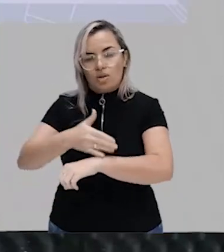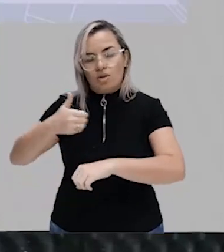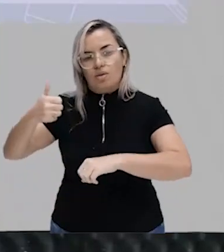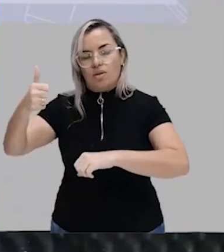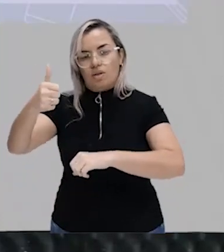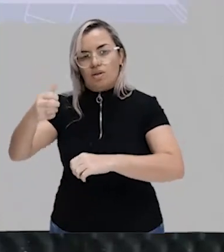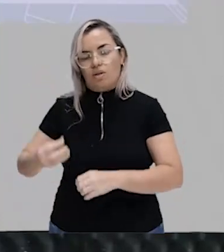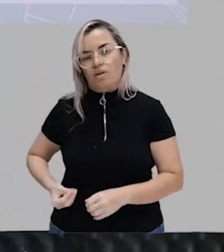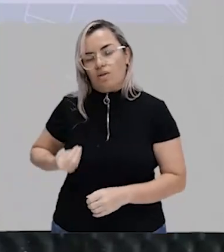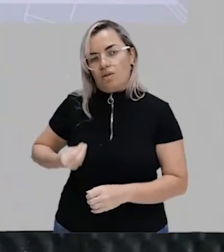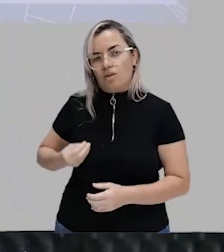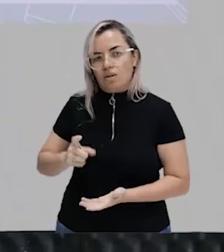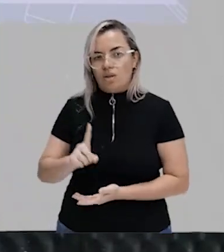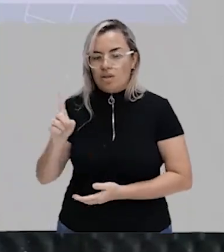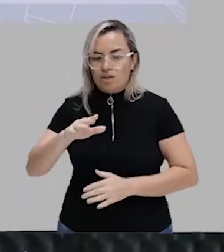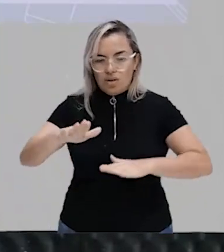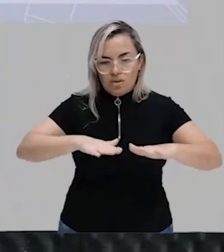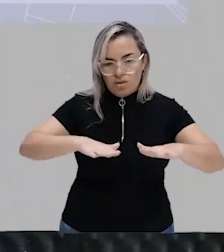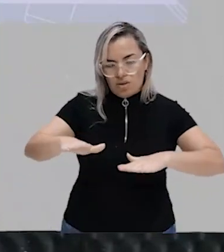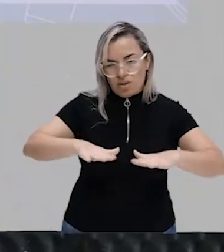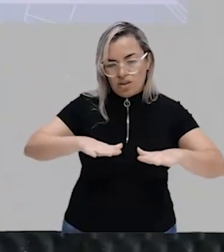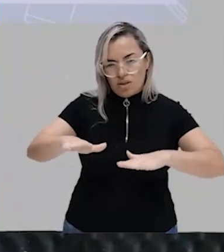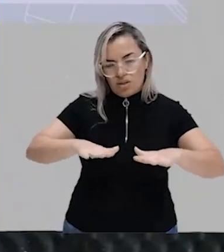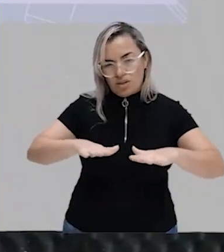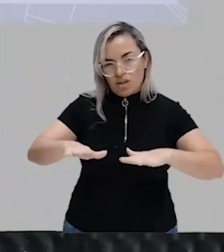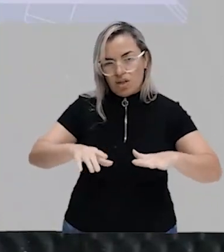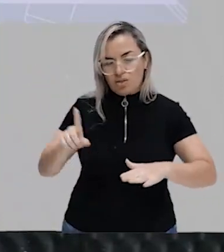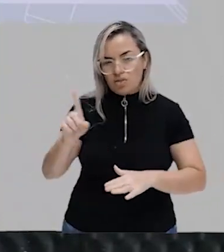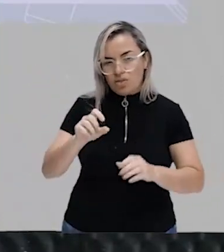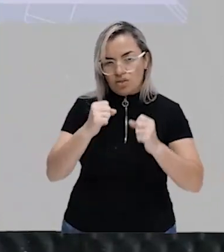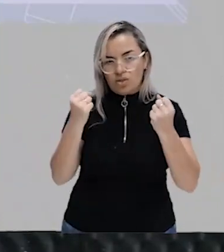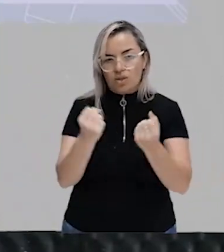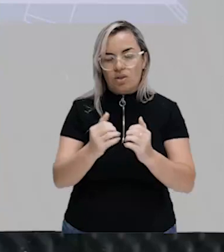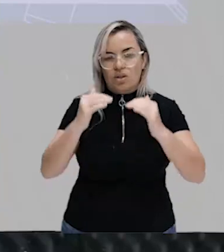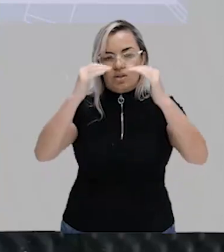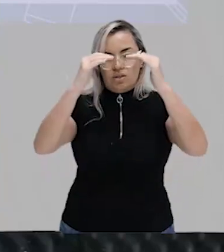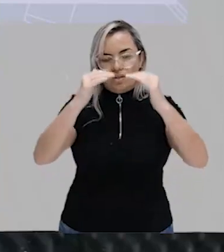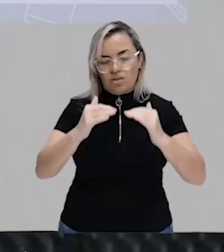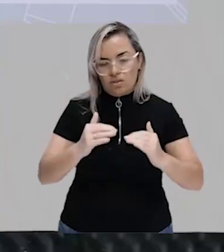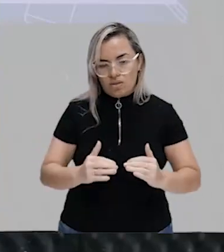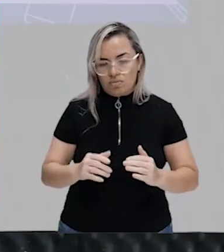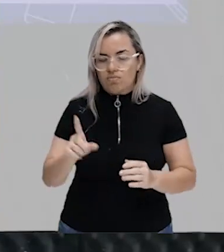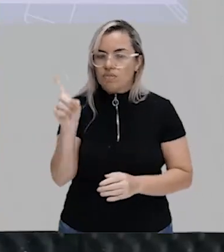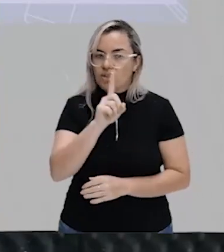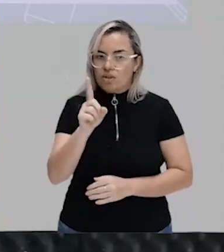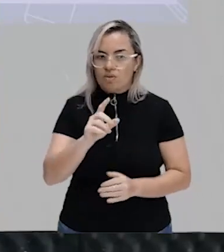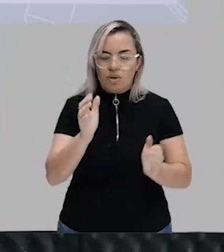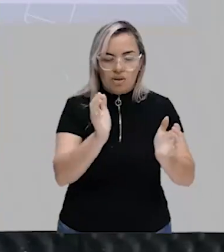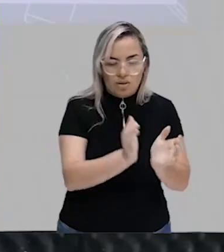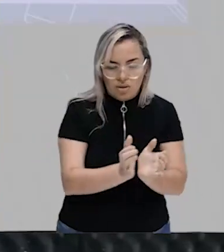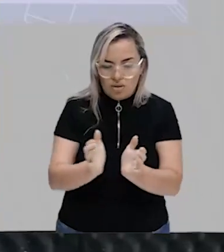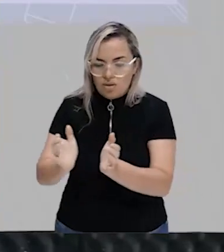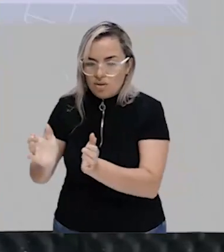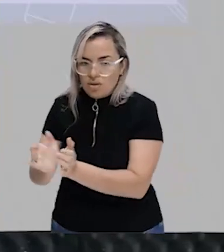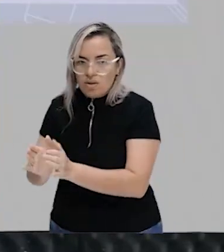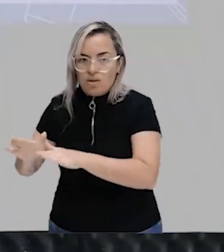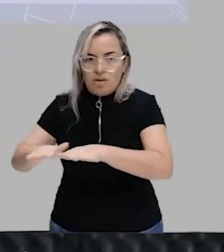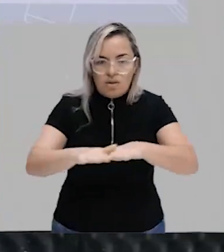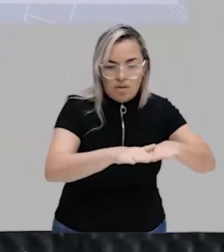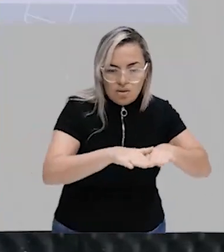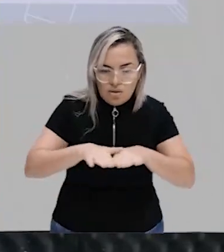mobilidade, ela não é nem ascendente, nem descendente. Ela é horizontal. Porque você continuou na mesma camada.